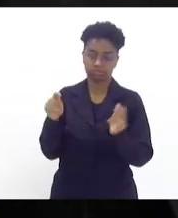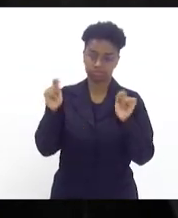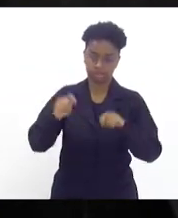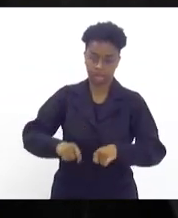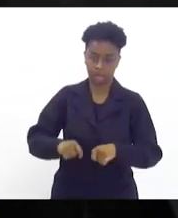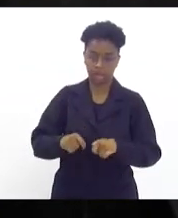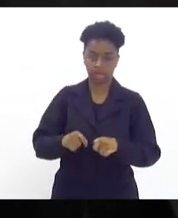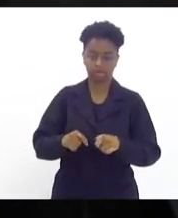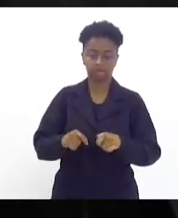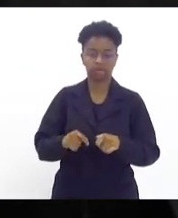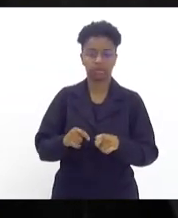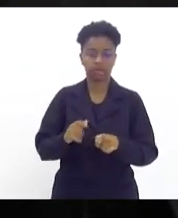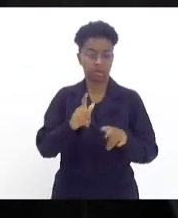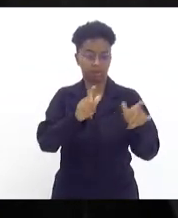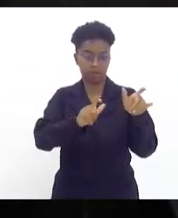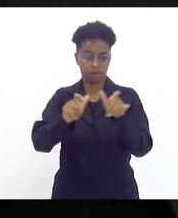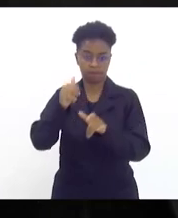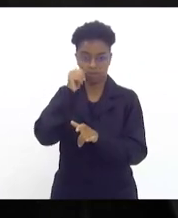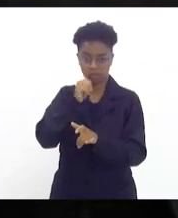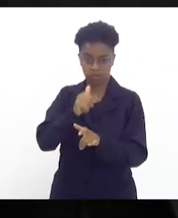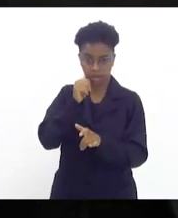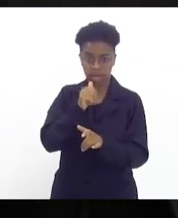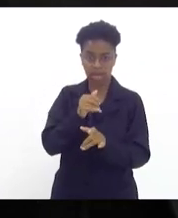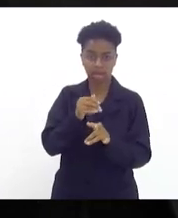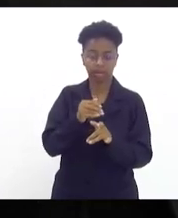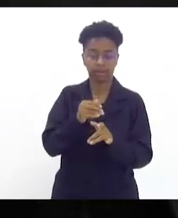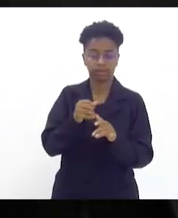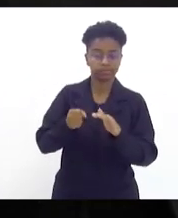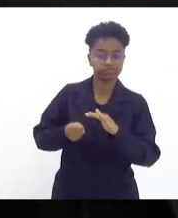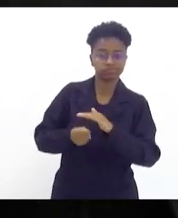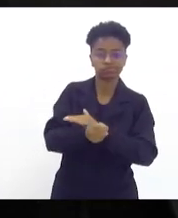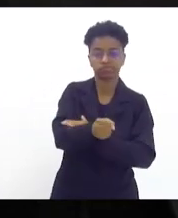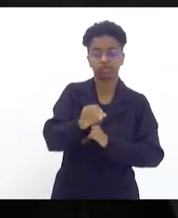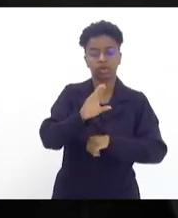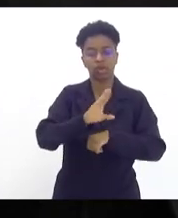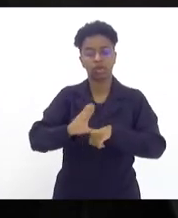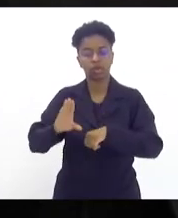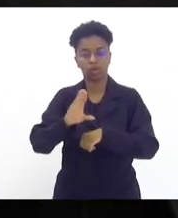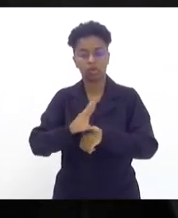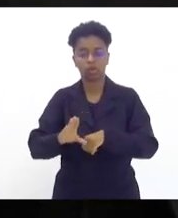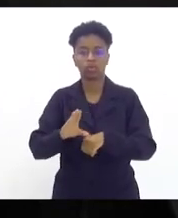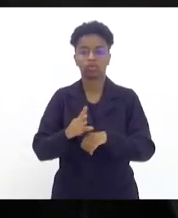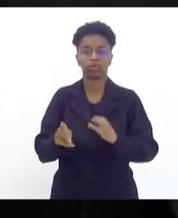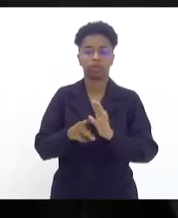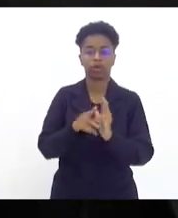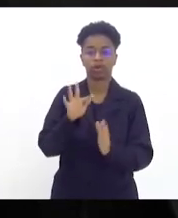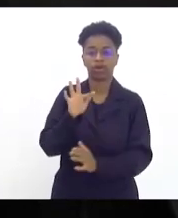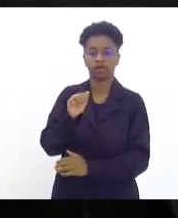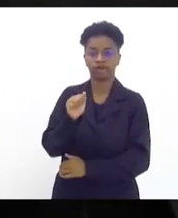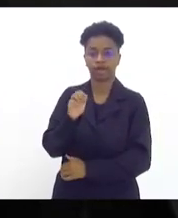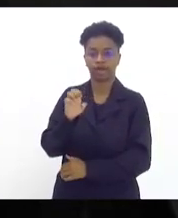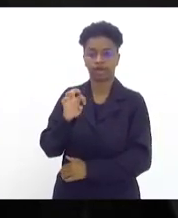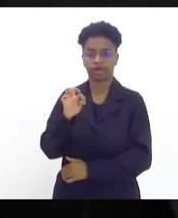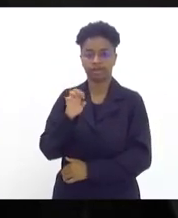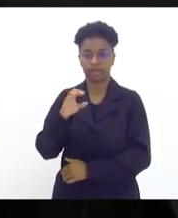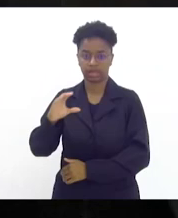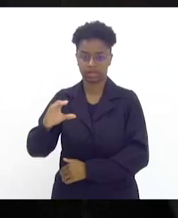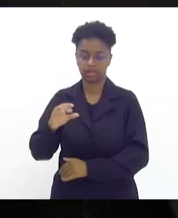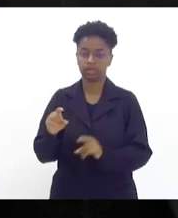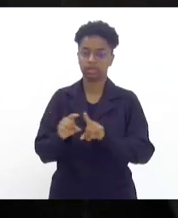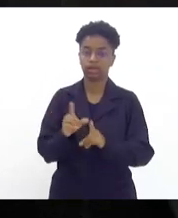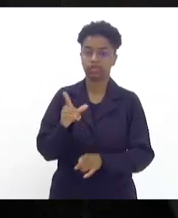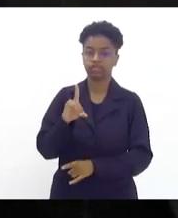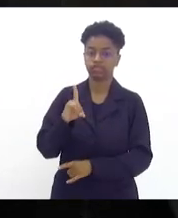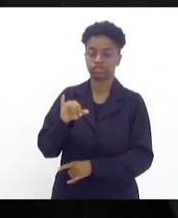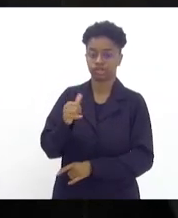encaminhar essas mulheres para os cursos que são ministrados pelas FAETECs e no dia 13 de